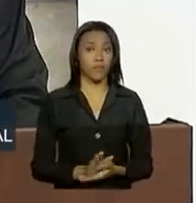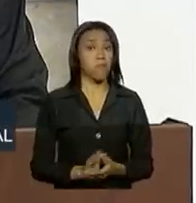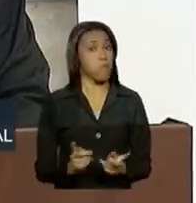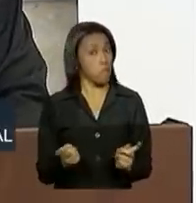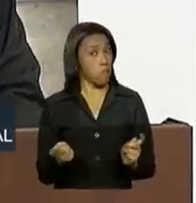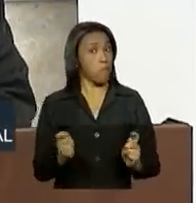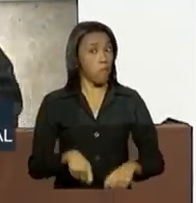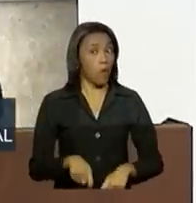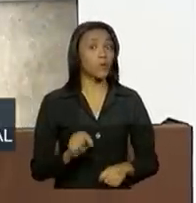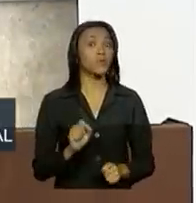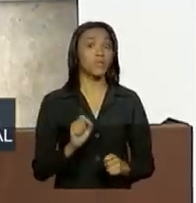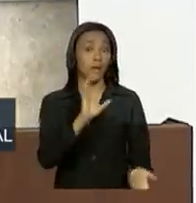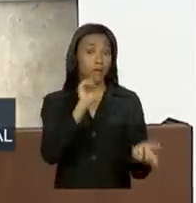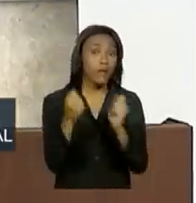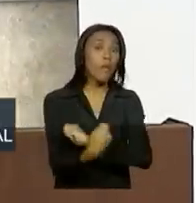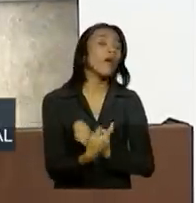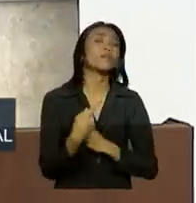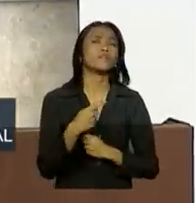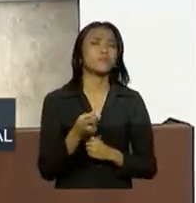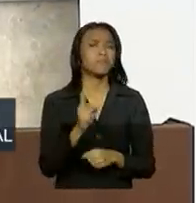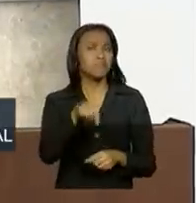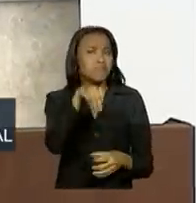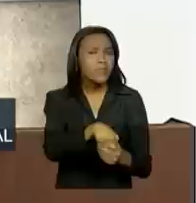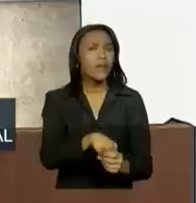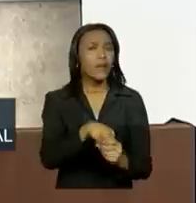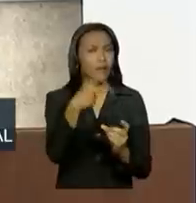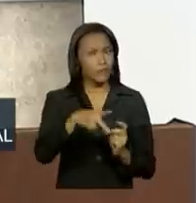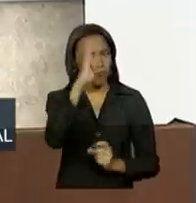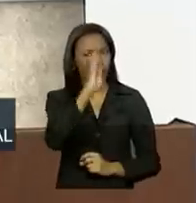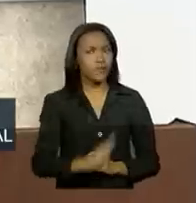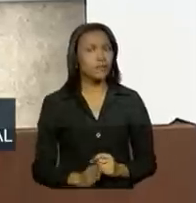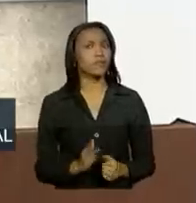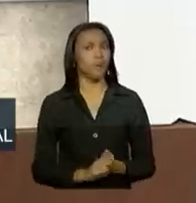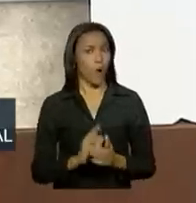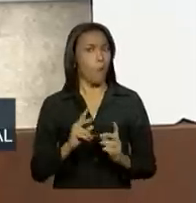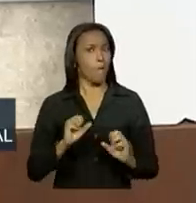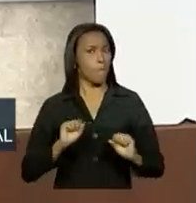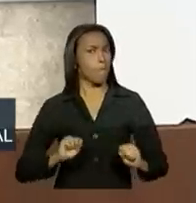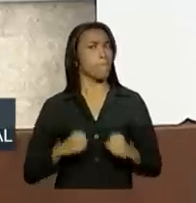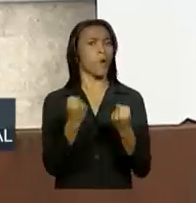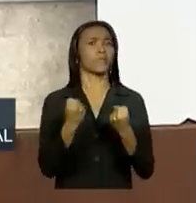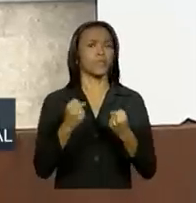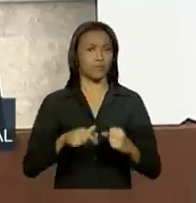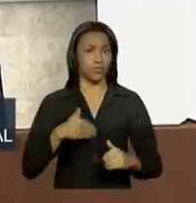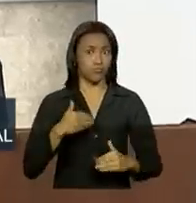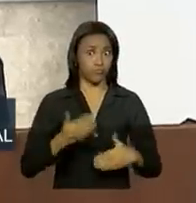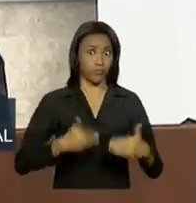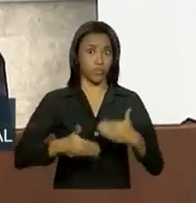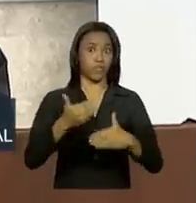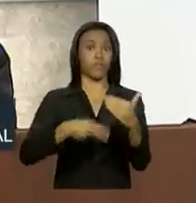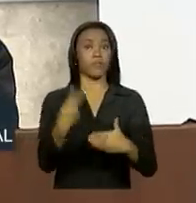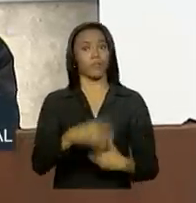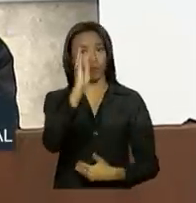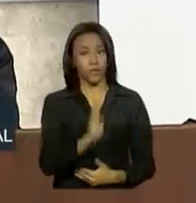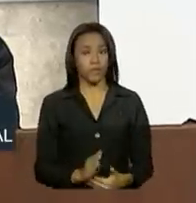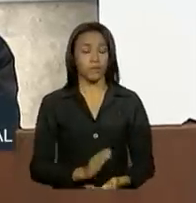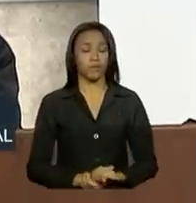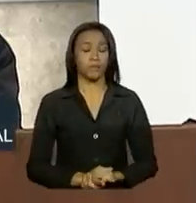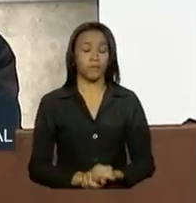ser apropriado internamente, seguramente, a um grande potencial de crescimento para o país. Passa adiante.